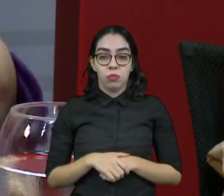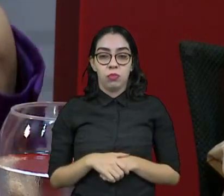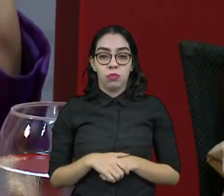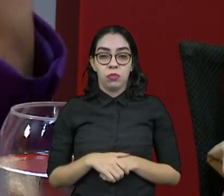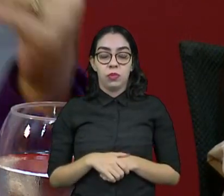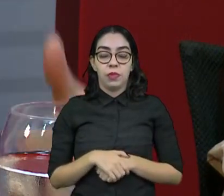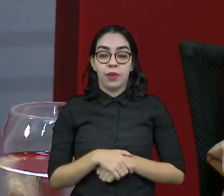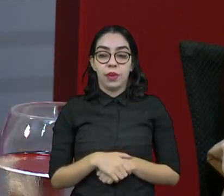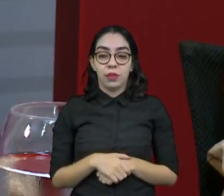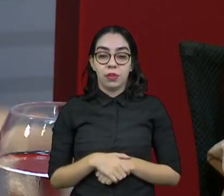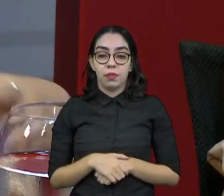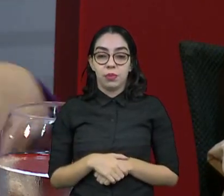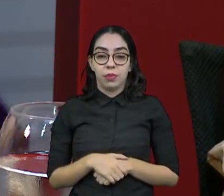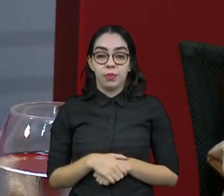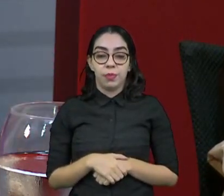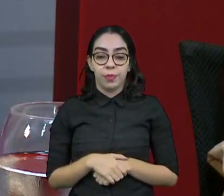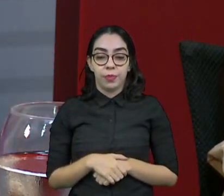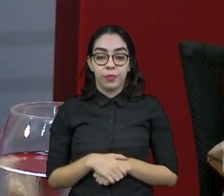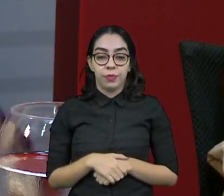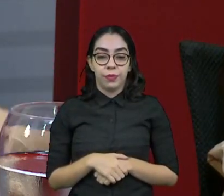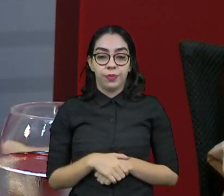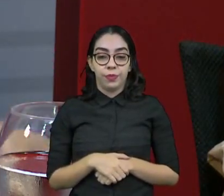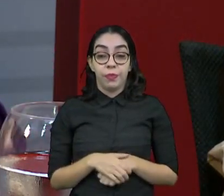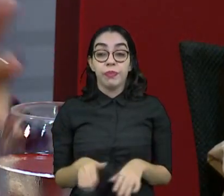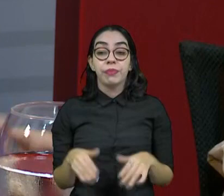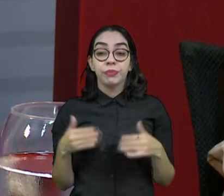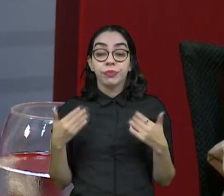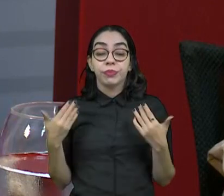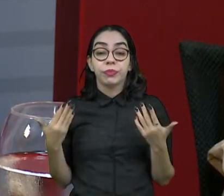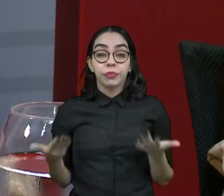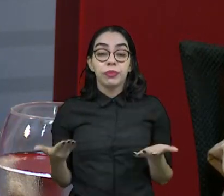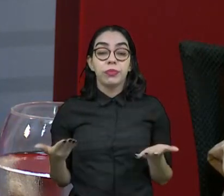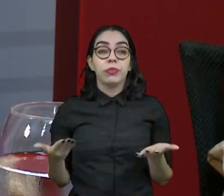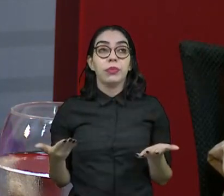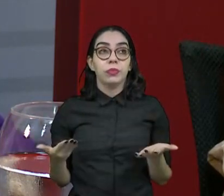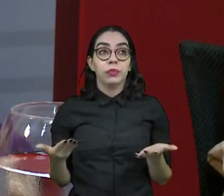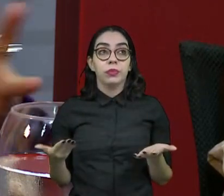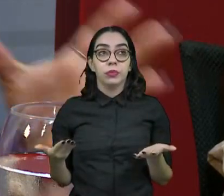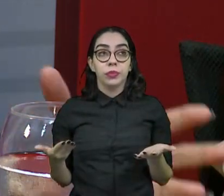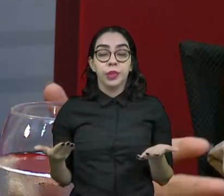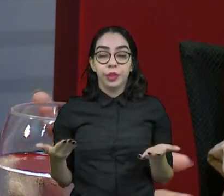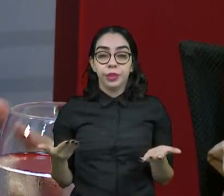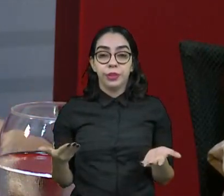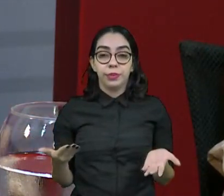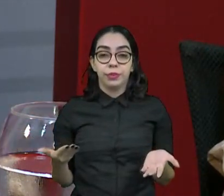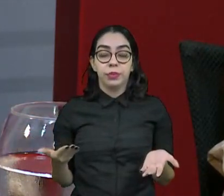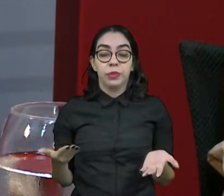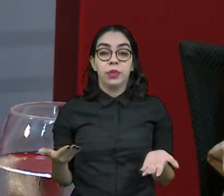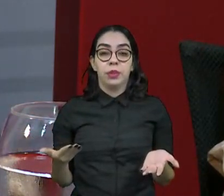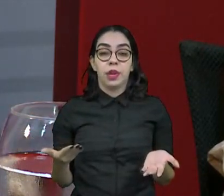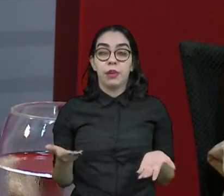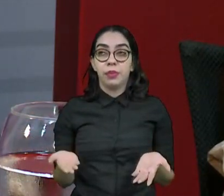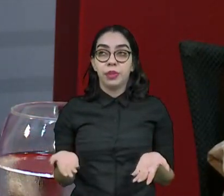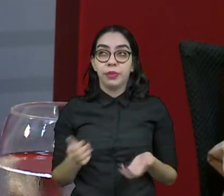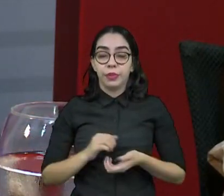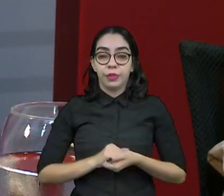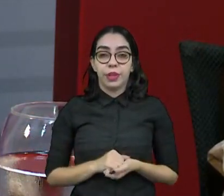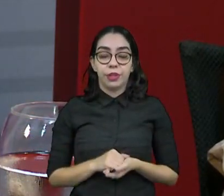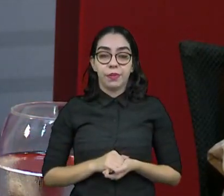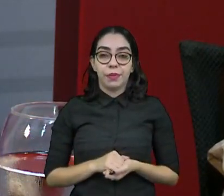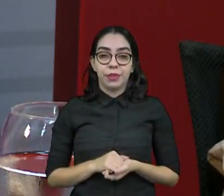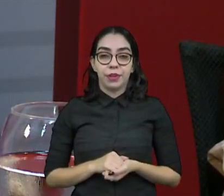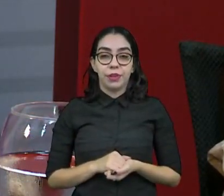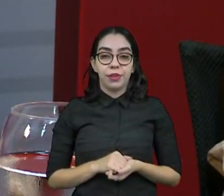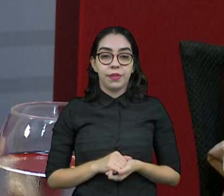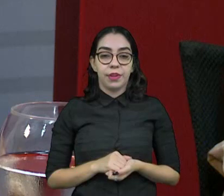movimentos. Vamos explicar por que esse candidato ou essa candidata está descendo, está subindo. O está acontecendo, para as pessoas entenderem. E